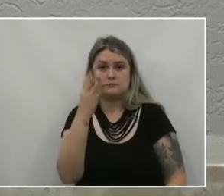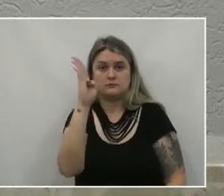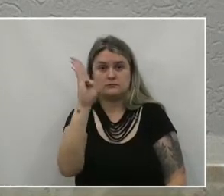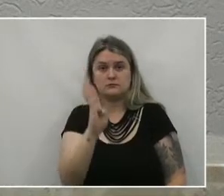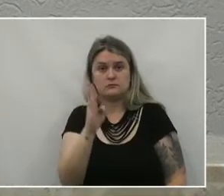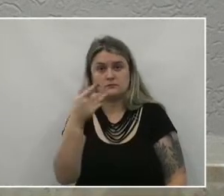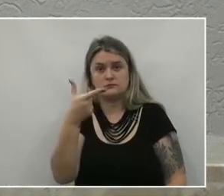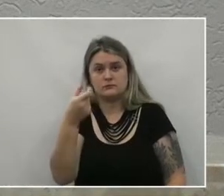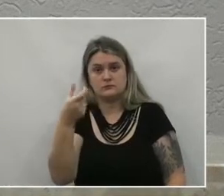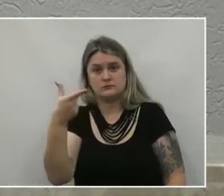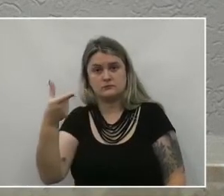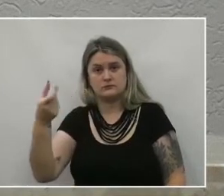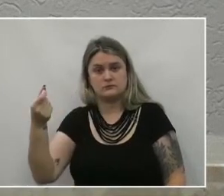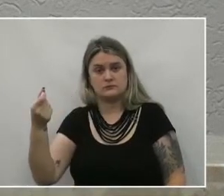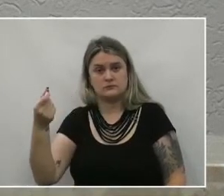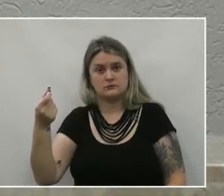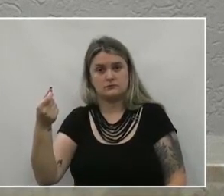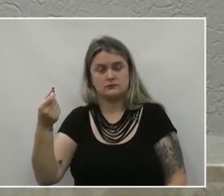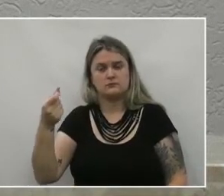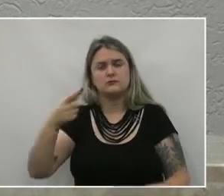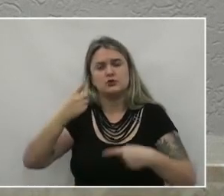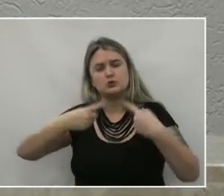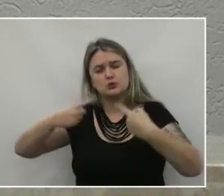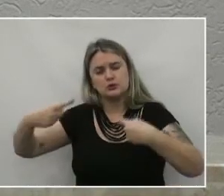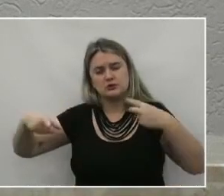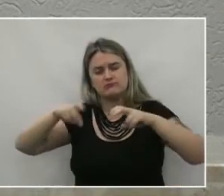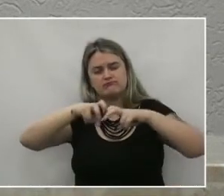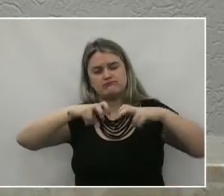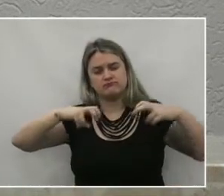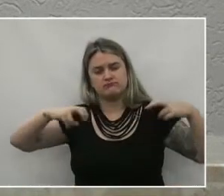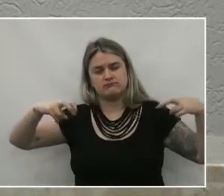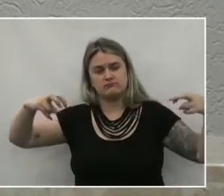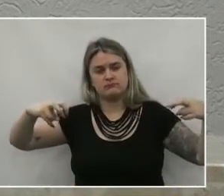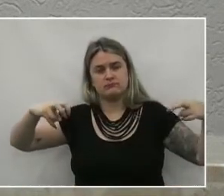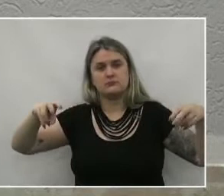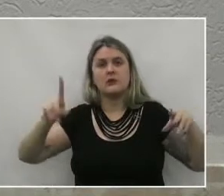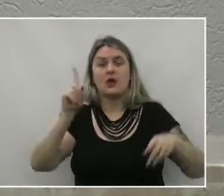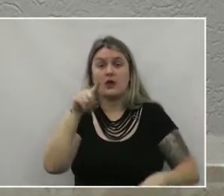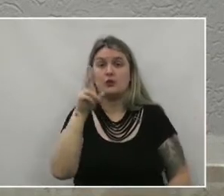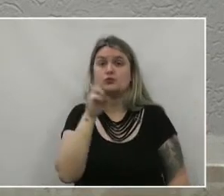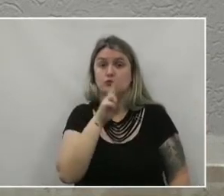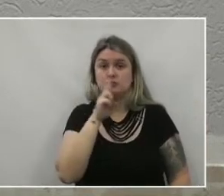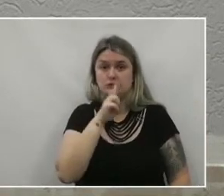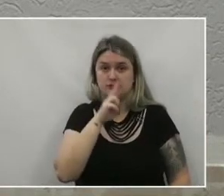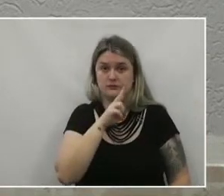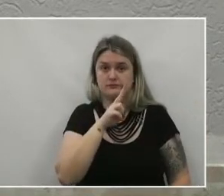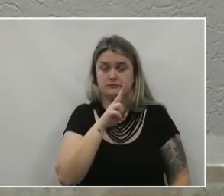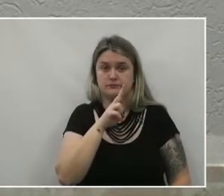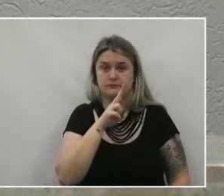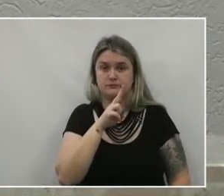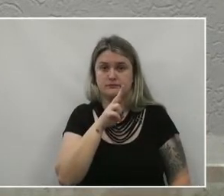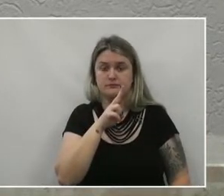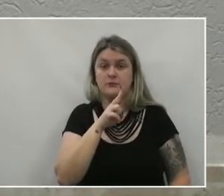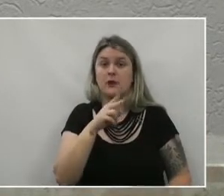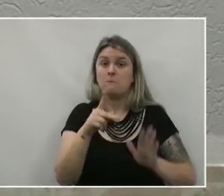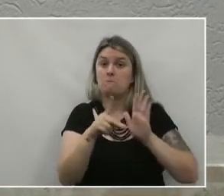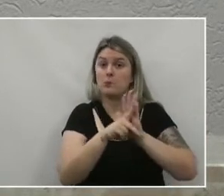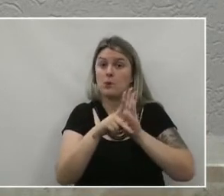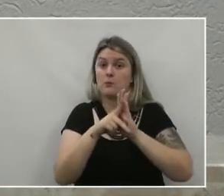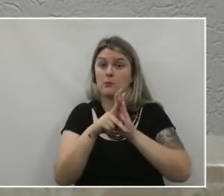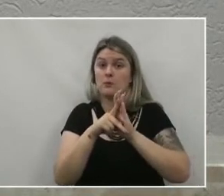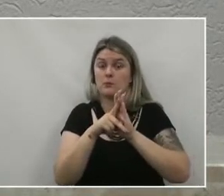barra 2020 Para devida apreciação do plenário em regime de urgência Matéria